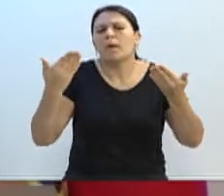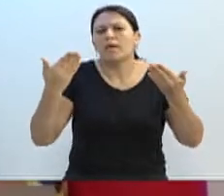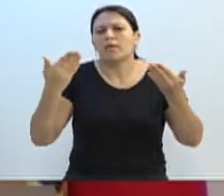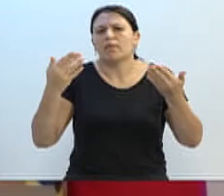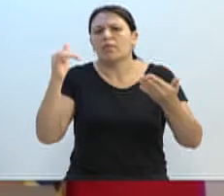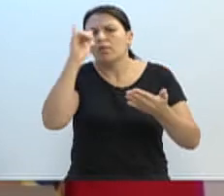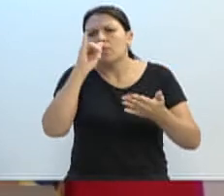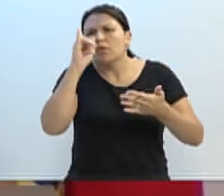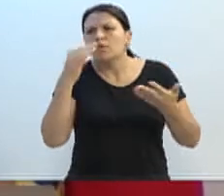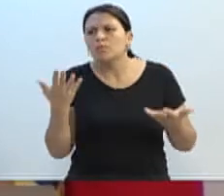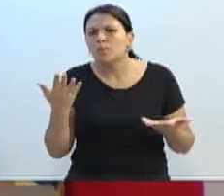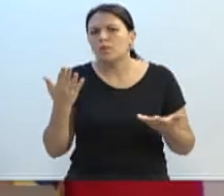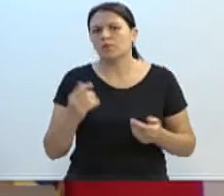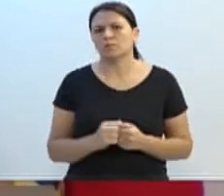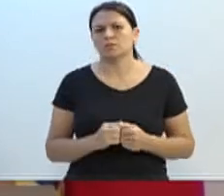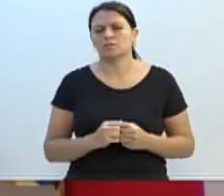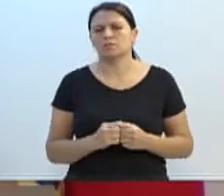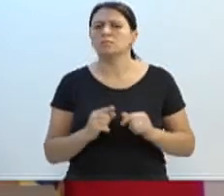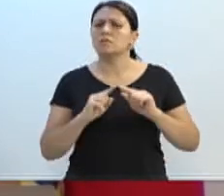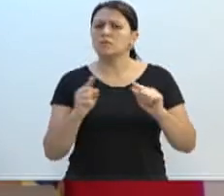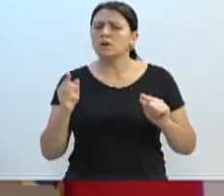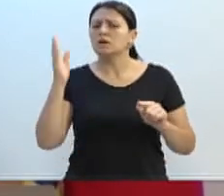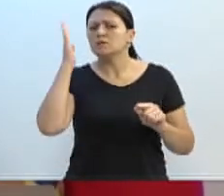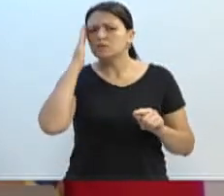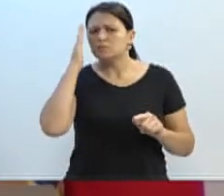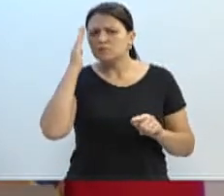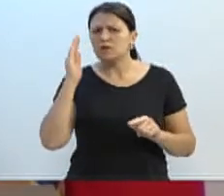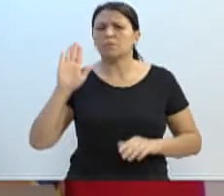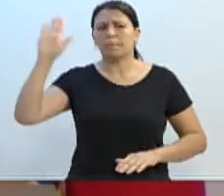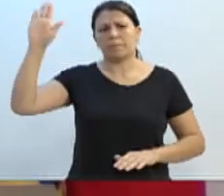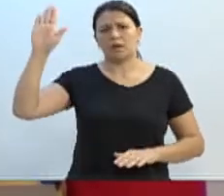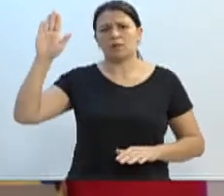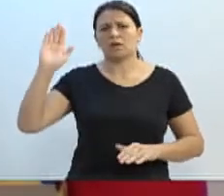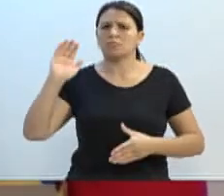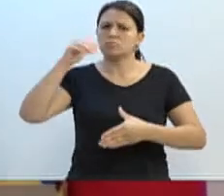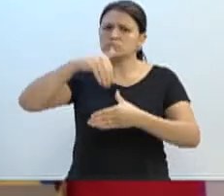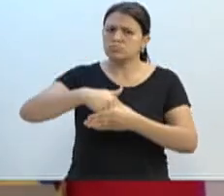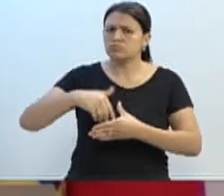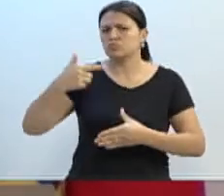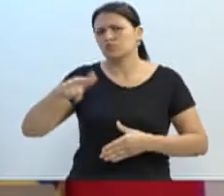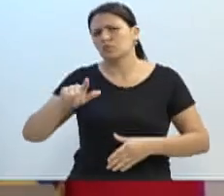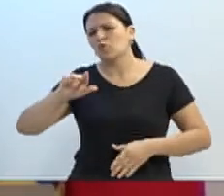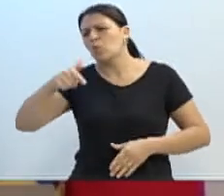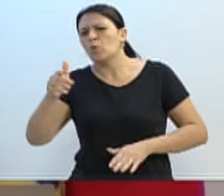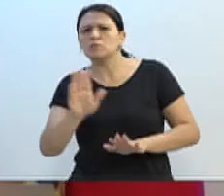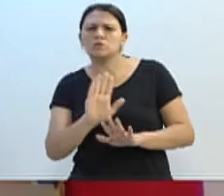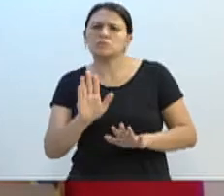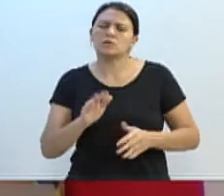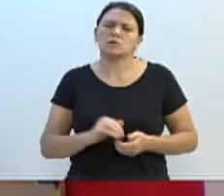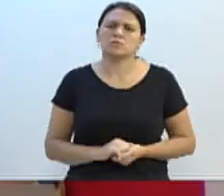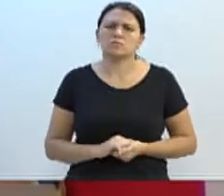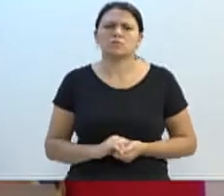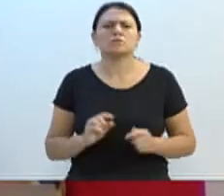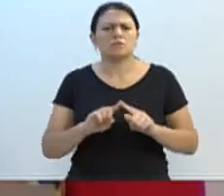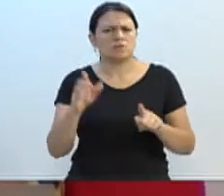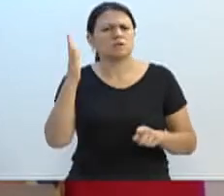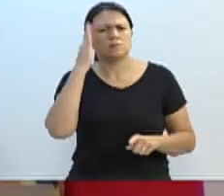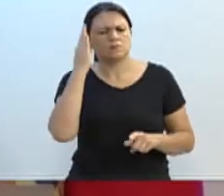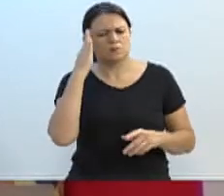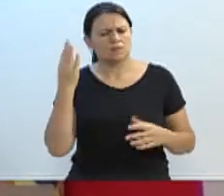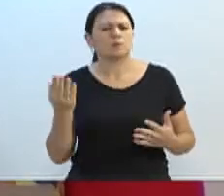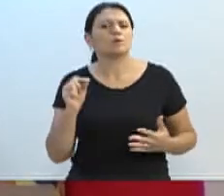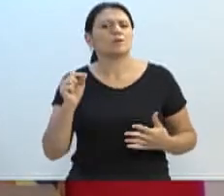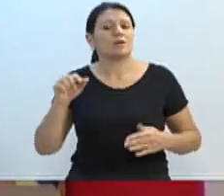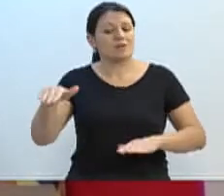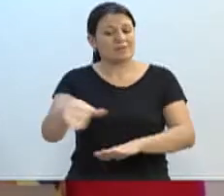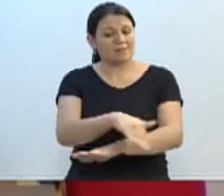Mas eu sei que vocês, uma boa parte é pré-candidato à reeleição, outro talvez não, mas vocês sabem perfeitamente que lá nas ruas